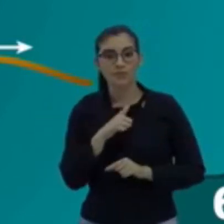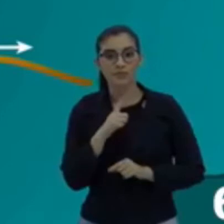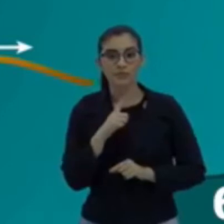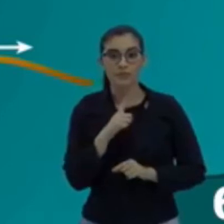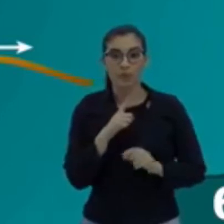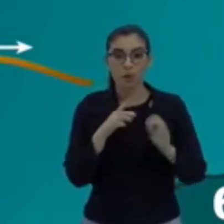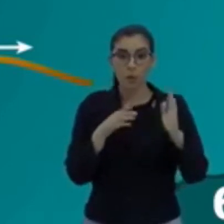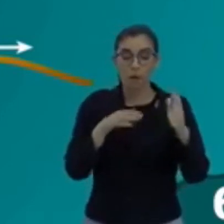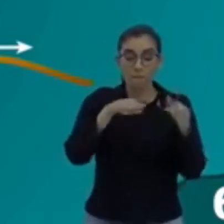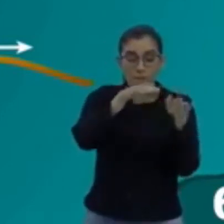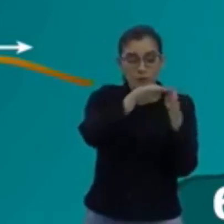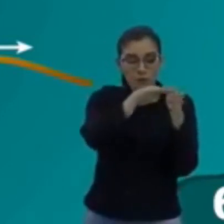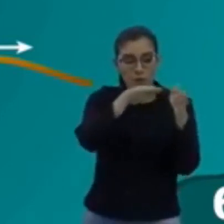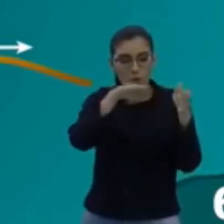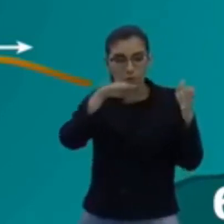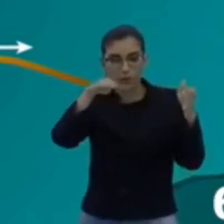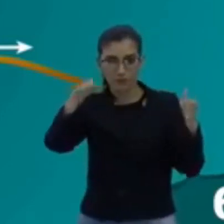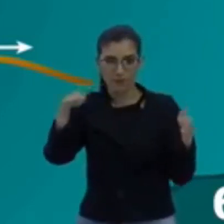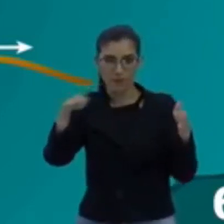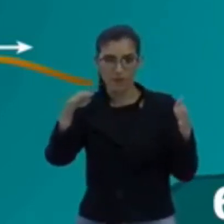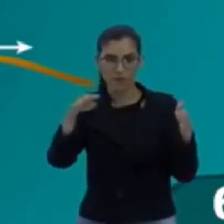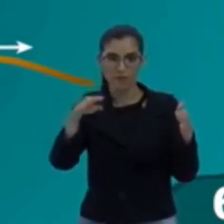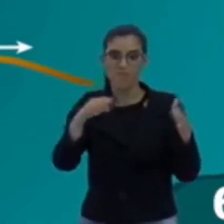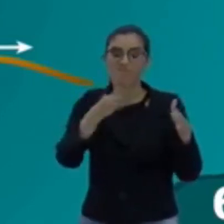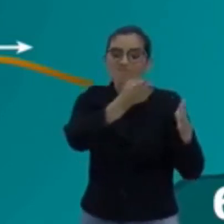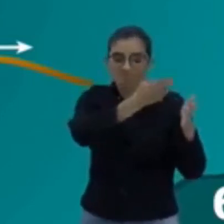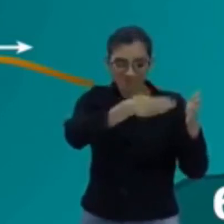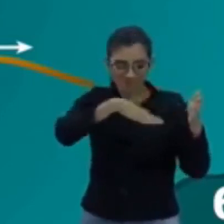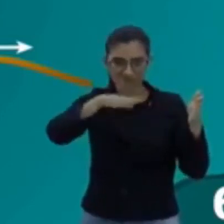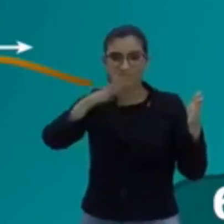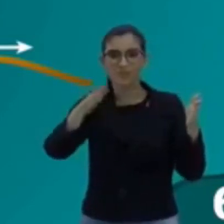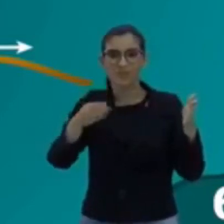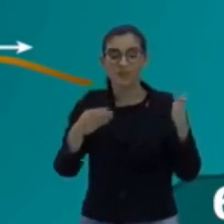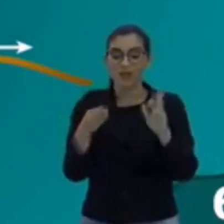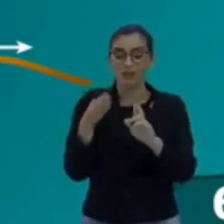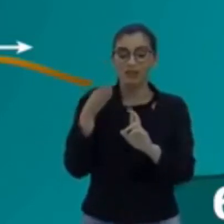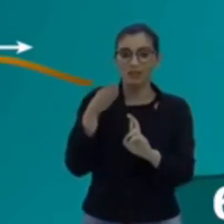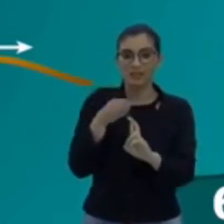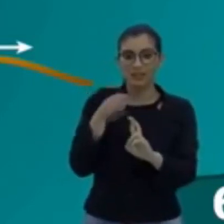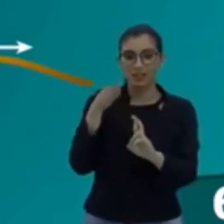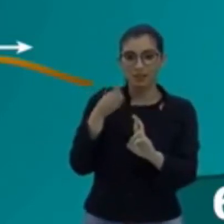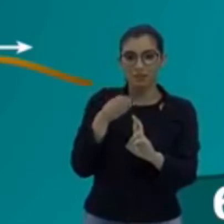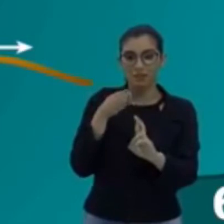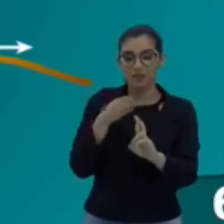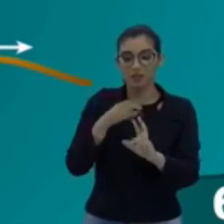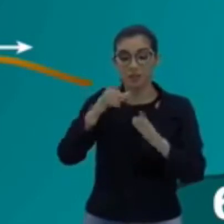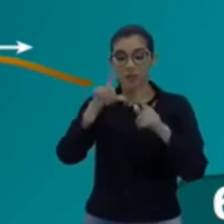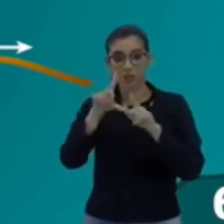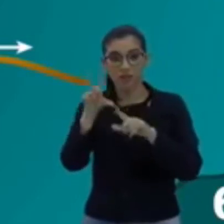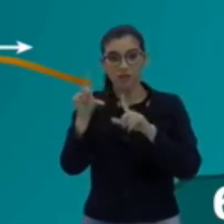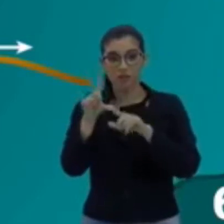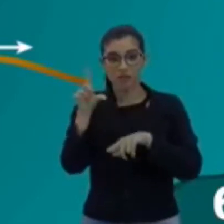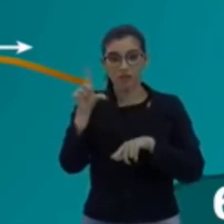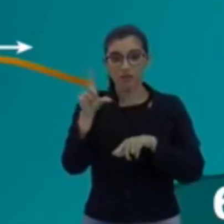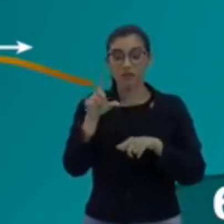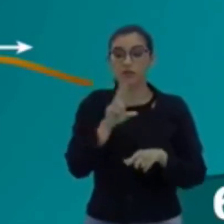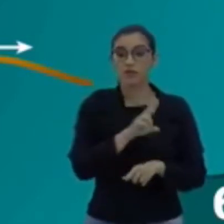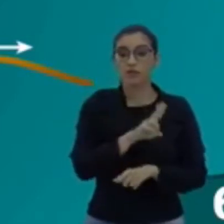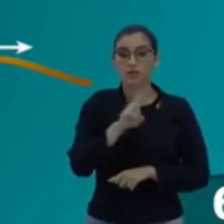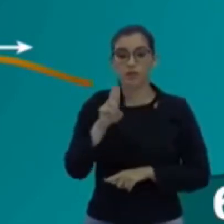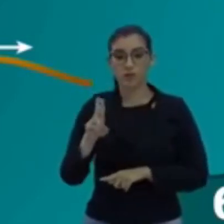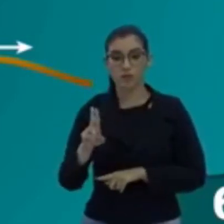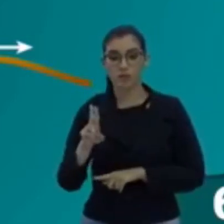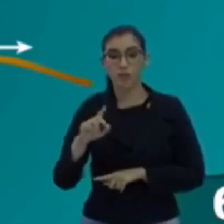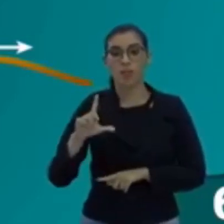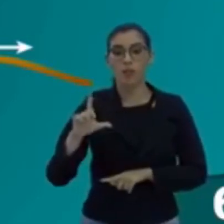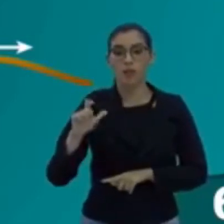comprimento de onda, que eu represento para essa eletrona aqui, bonitona, chamada de lambda,